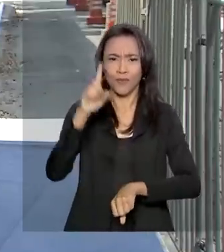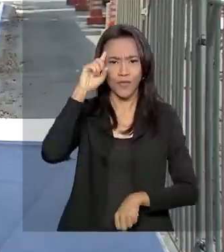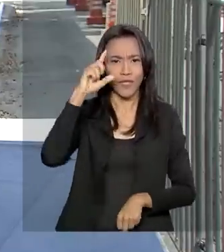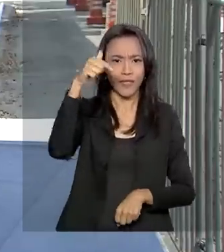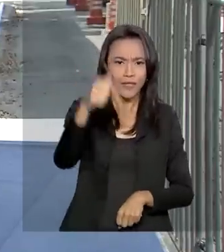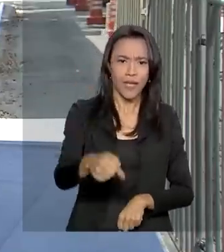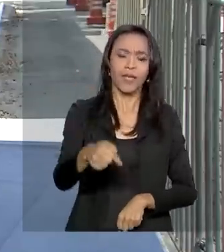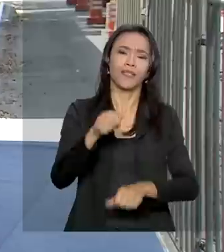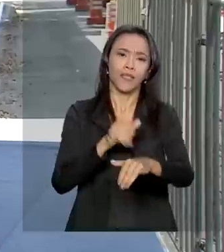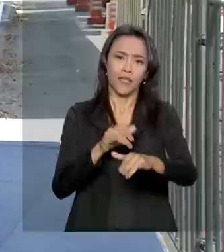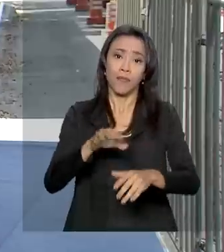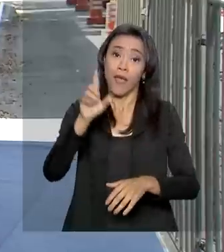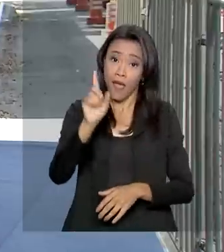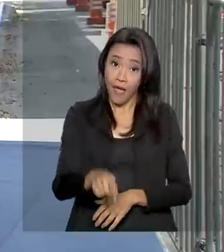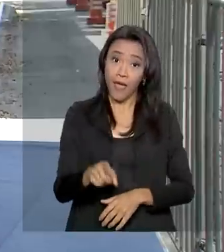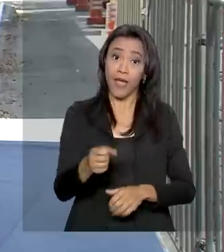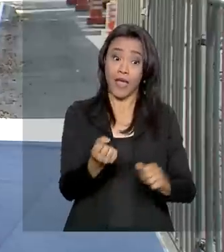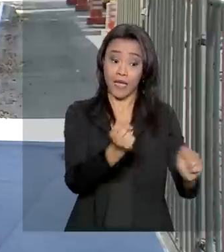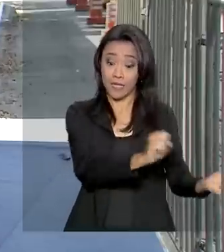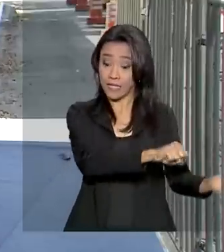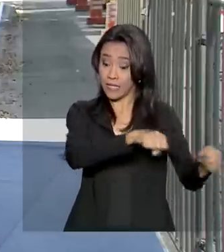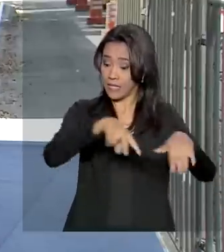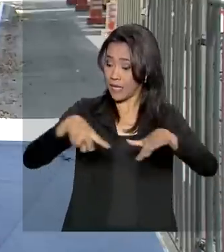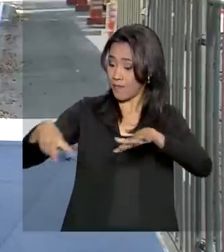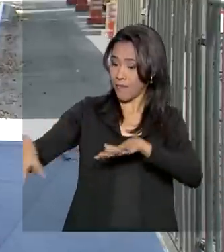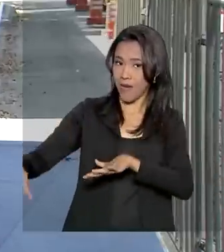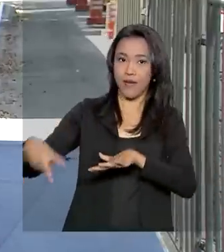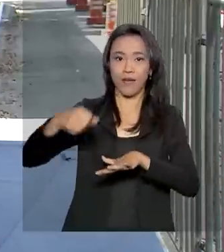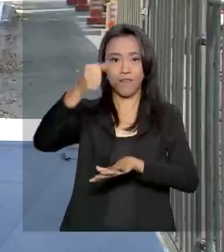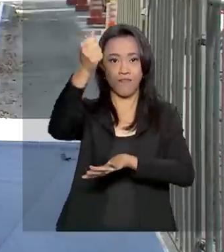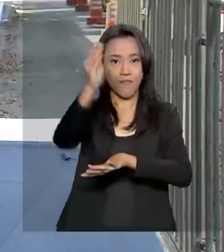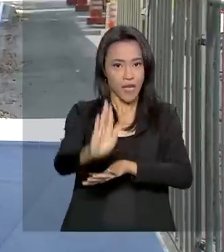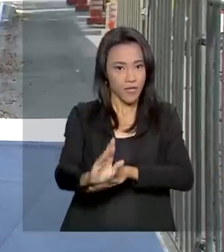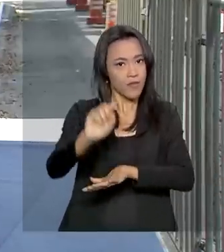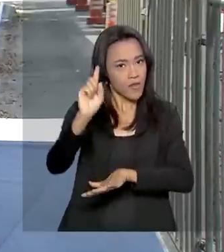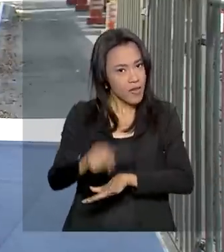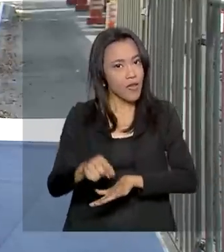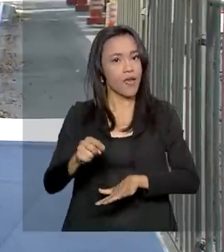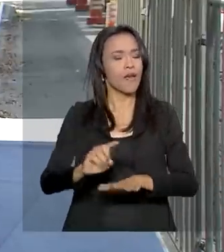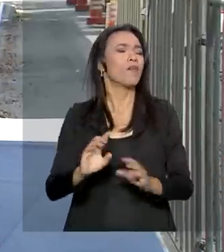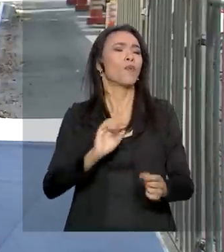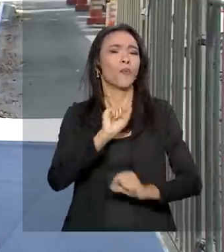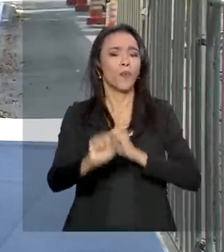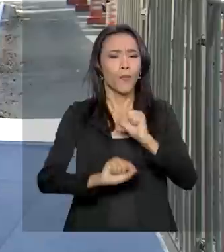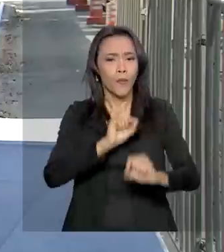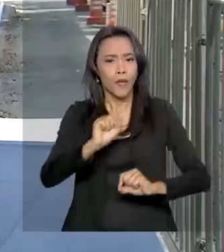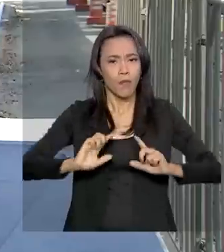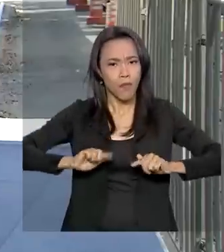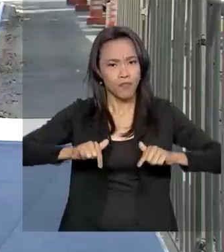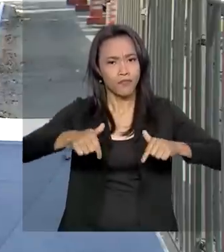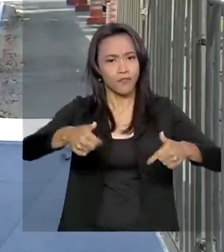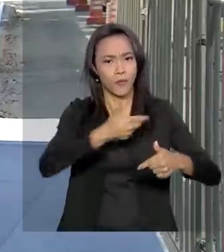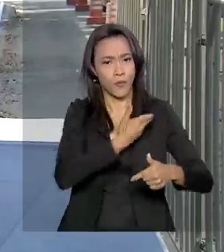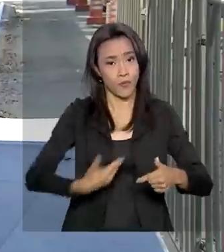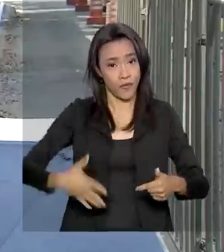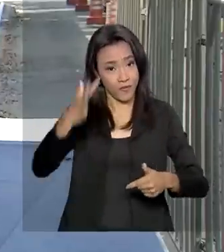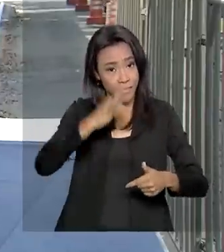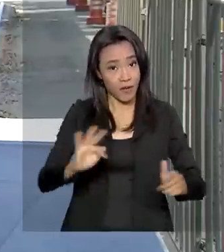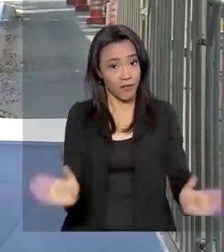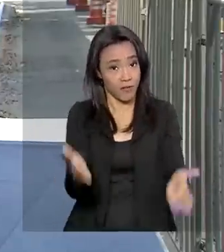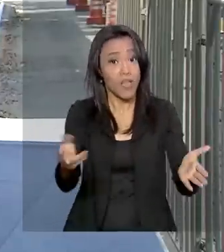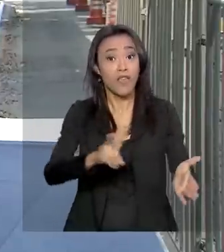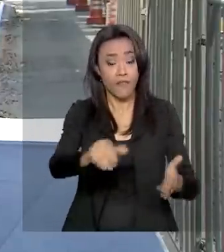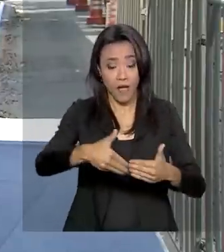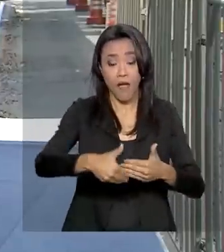parte da Semana do Brasil, como a Luciana falou, essa ação aí do governo federal que será divulgada hoje no final da tarde. Bom,